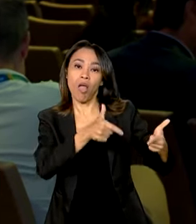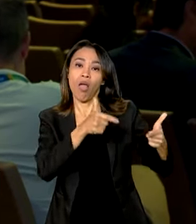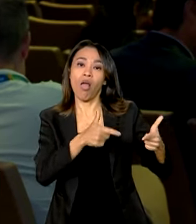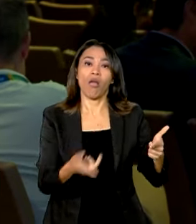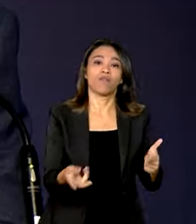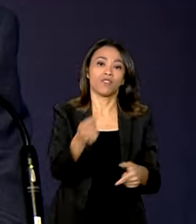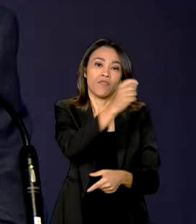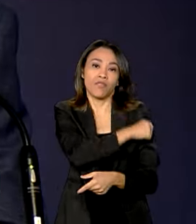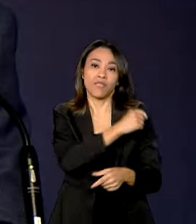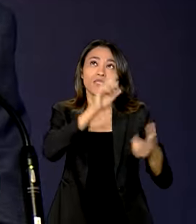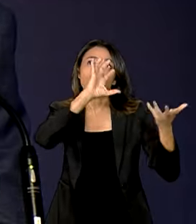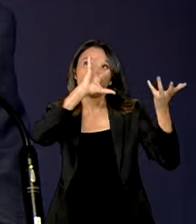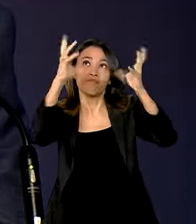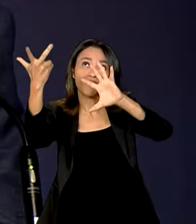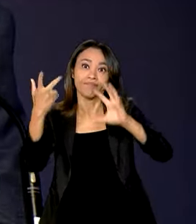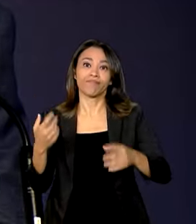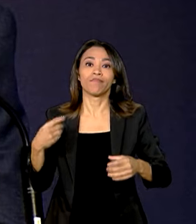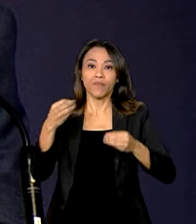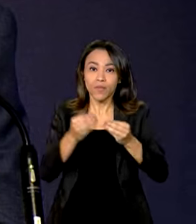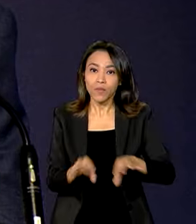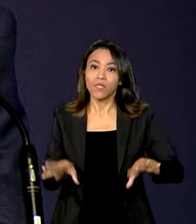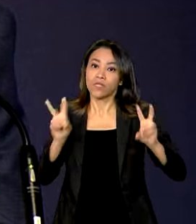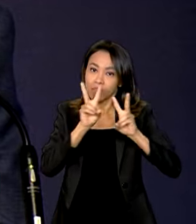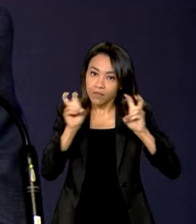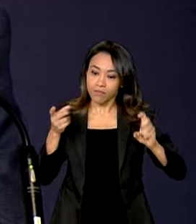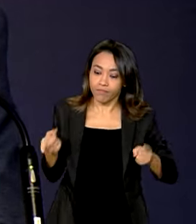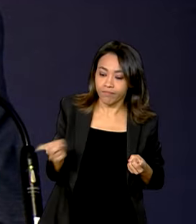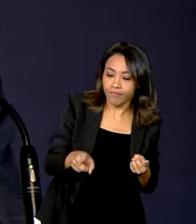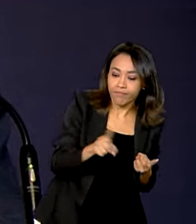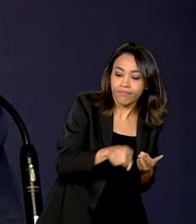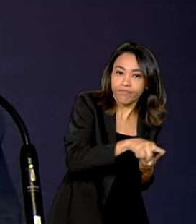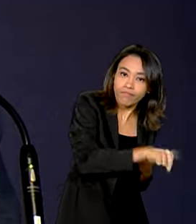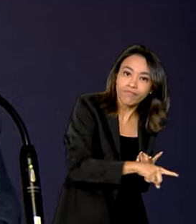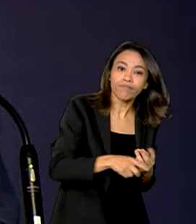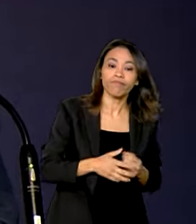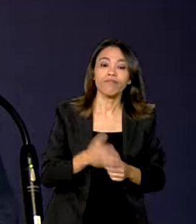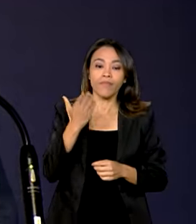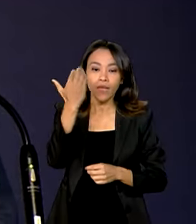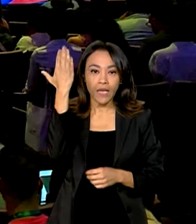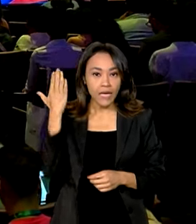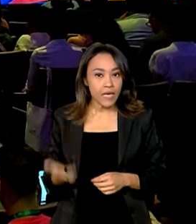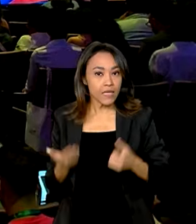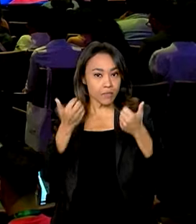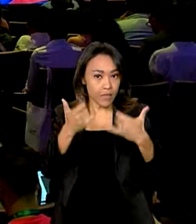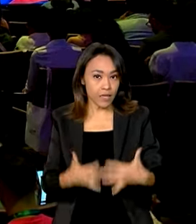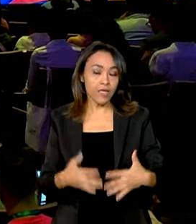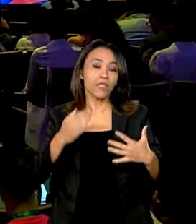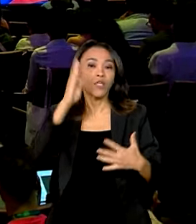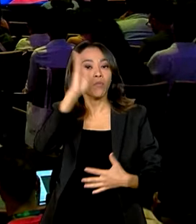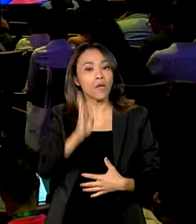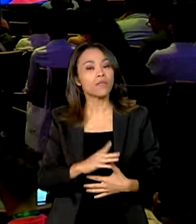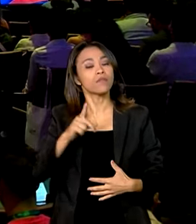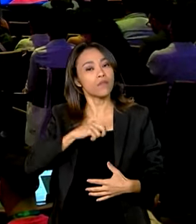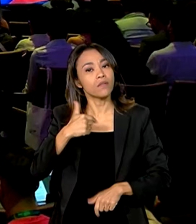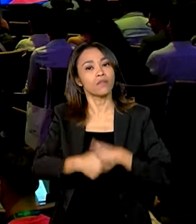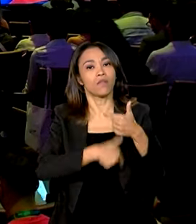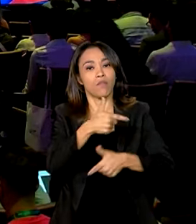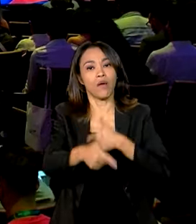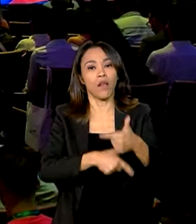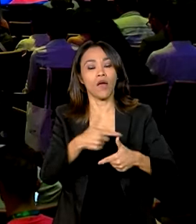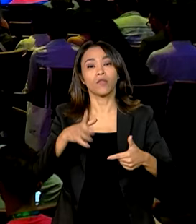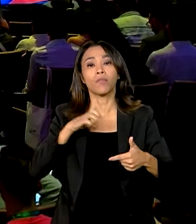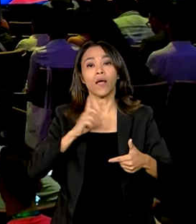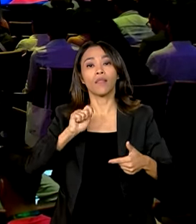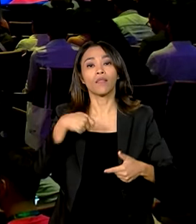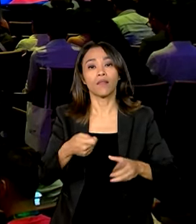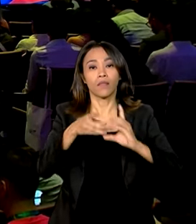climáticas. O ministro informou ainda que o Brasil tem atuado para soluções abrangentes e democráticas no âmbito